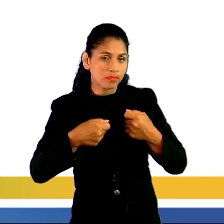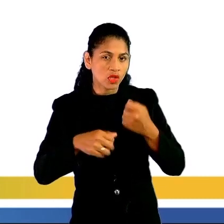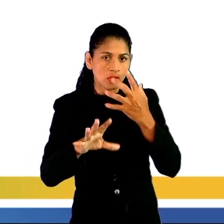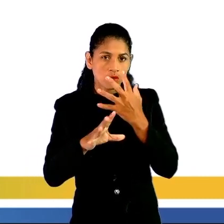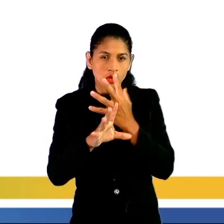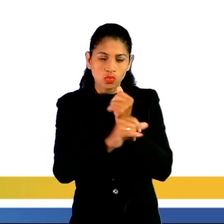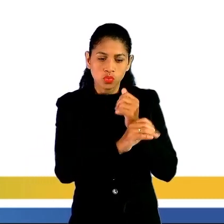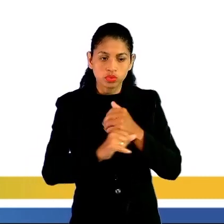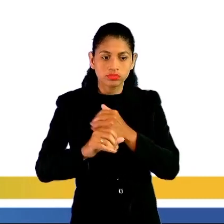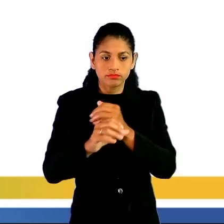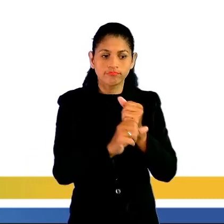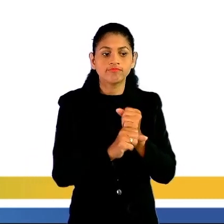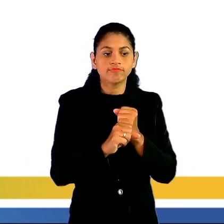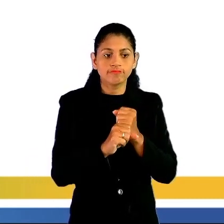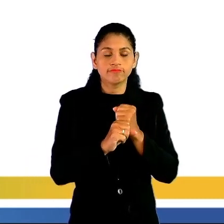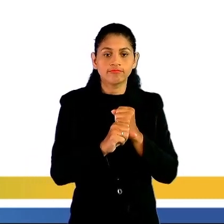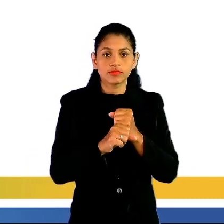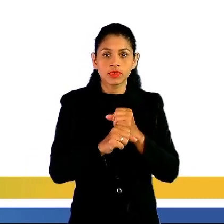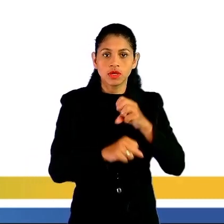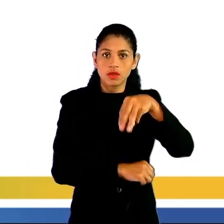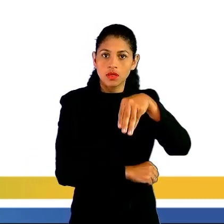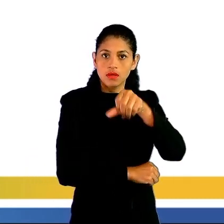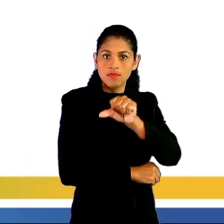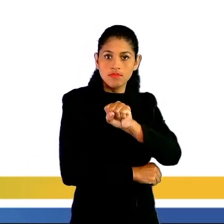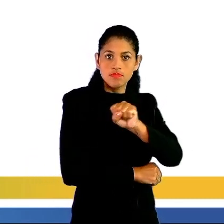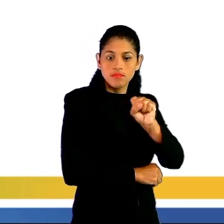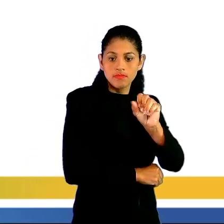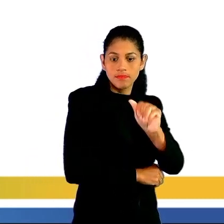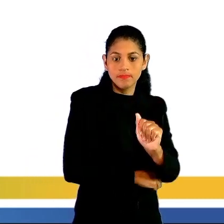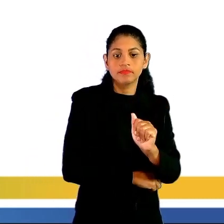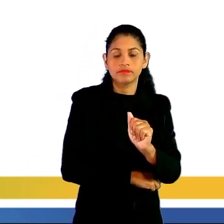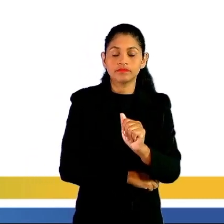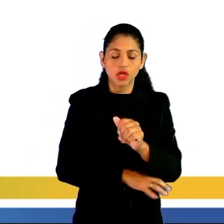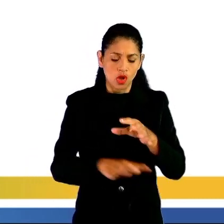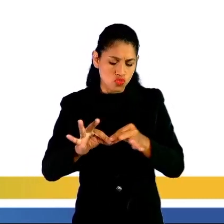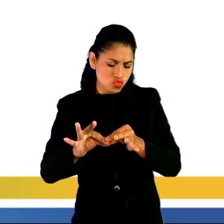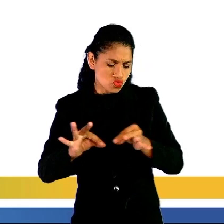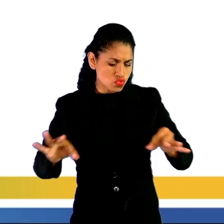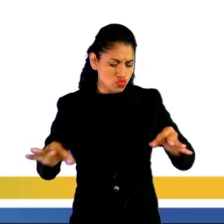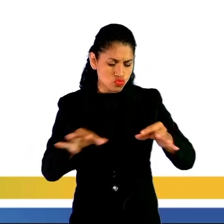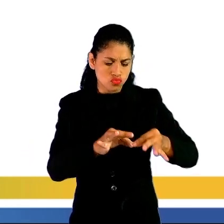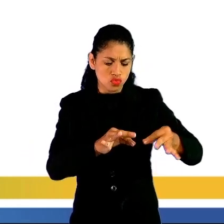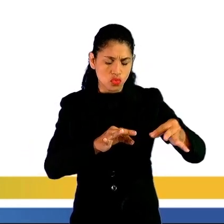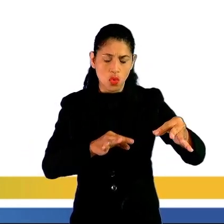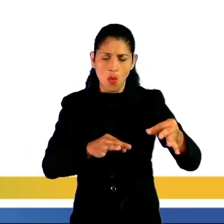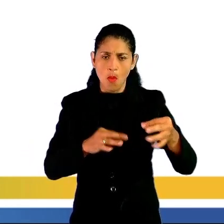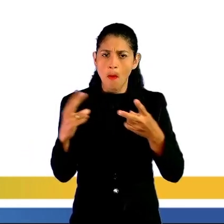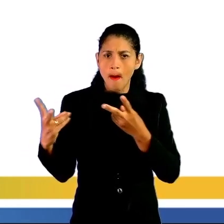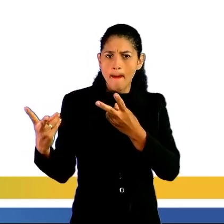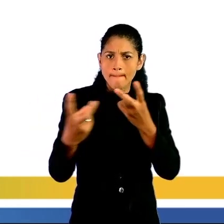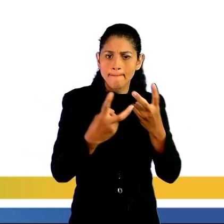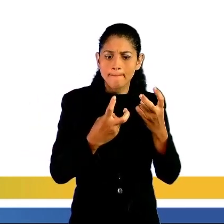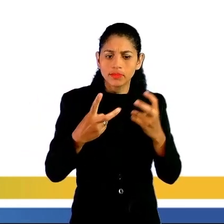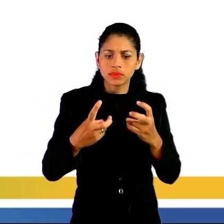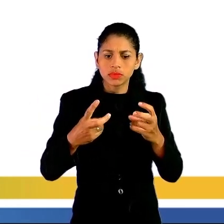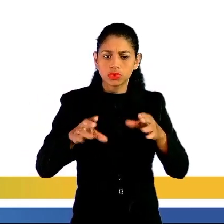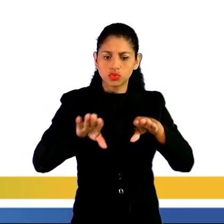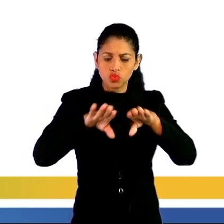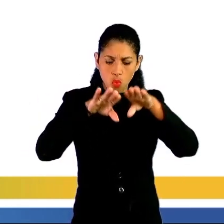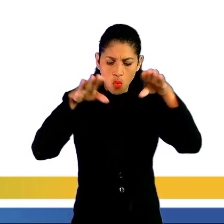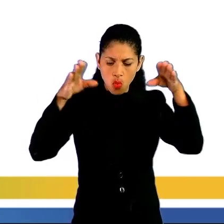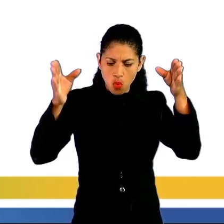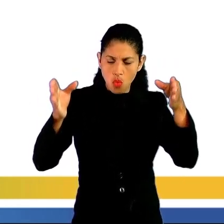no hall de entrada de um hotel. Ao efetuar as medições do local, anotou que o hall tinha a forma de